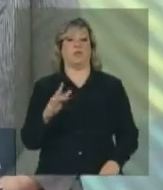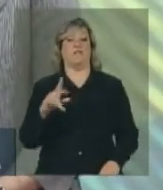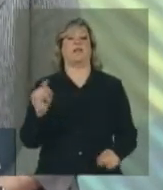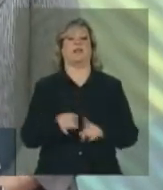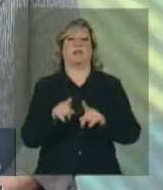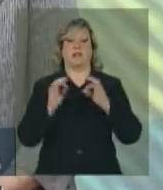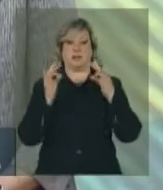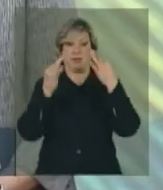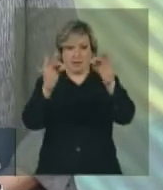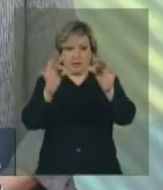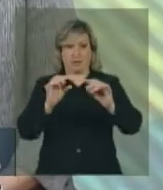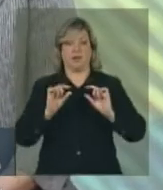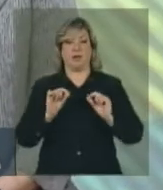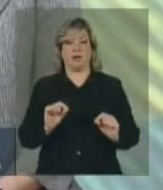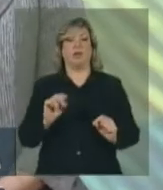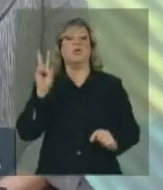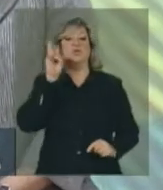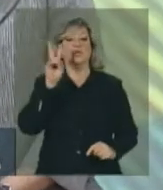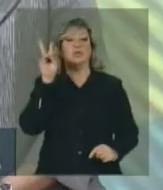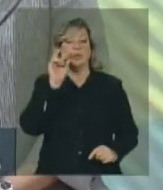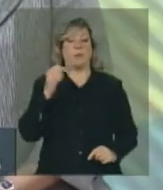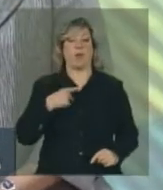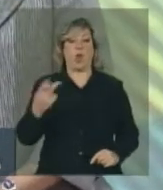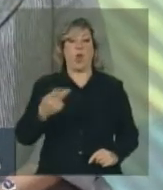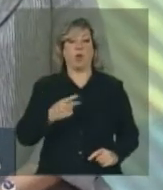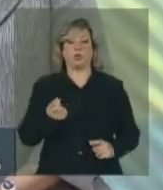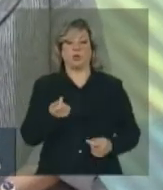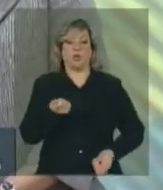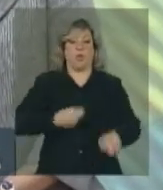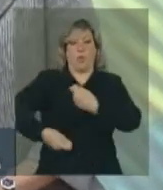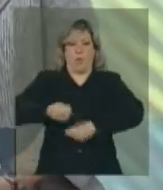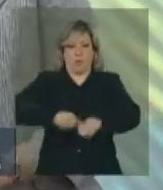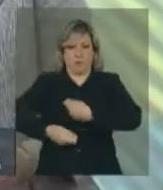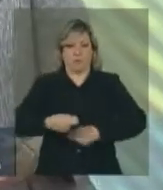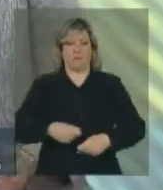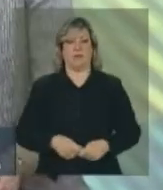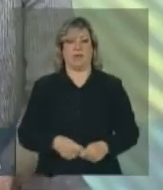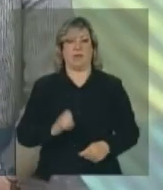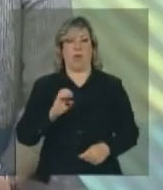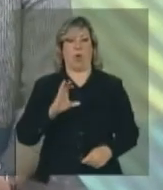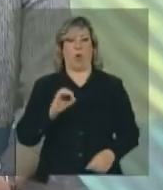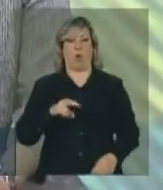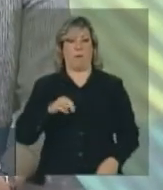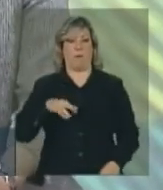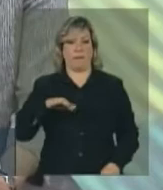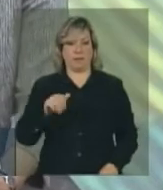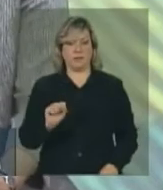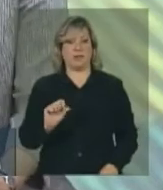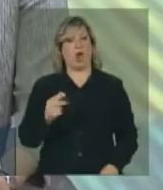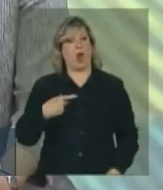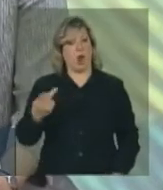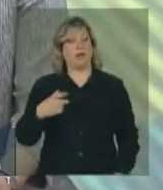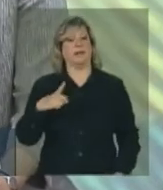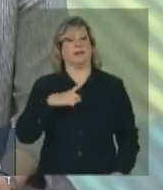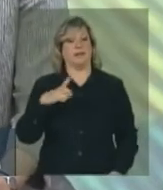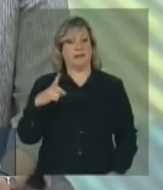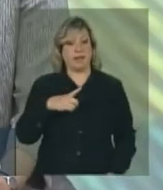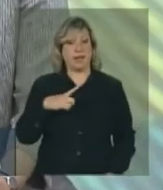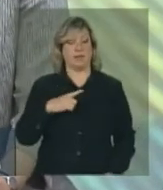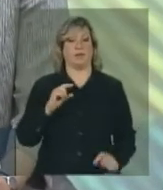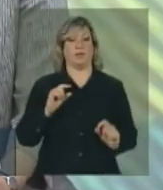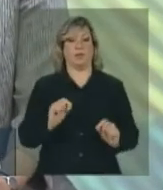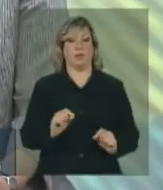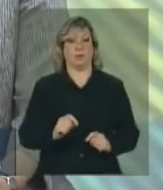tecnológica no que se refere às nossas economias. Nós temos uma falta comercial